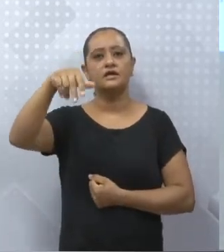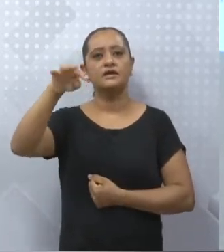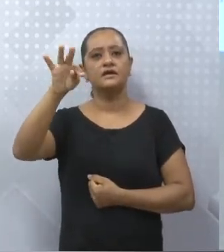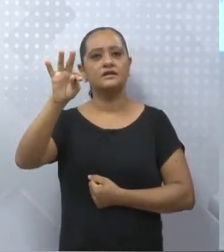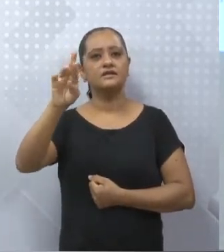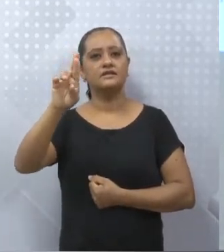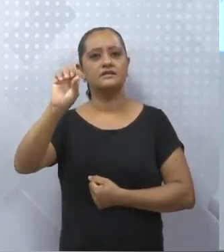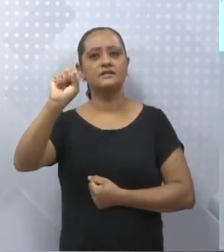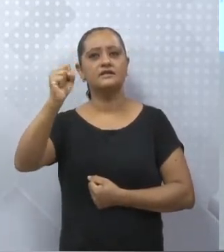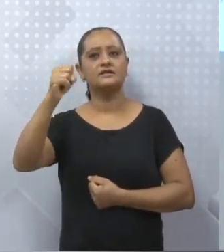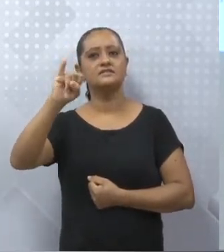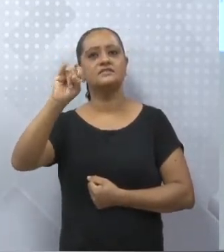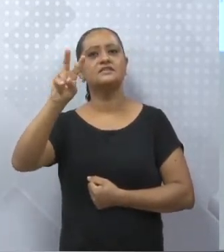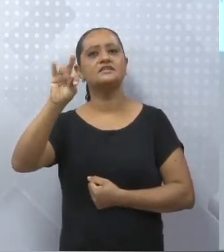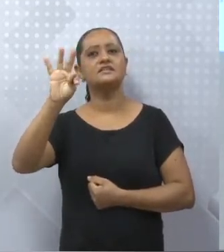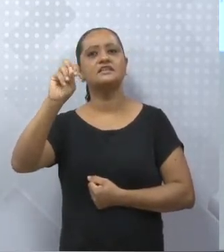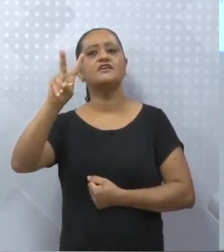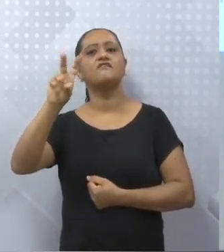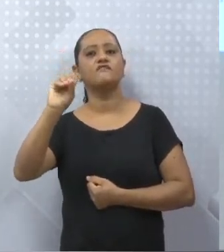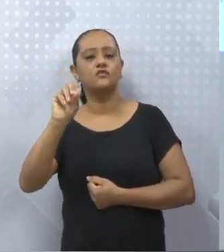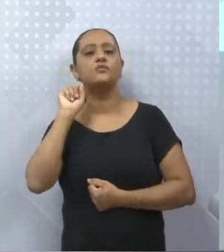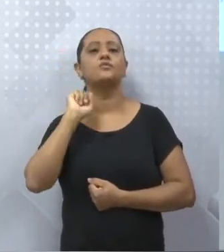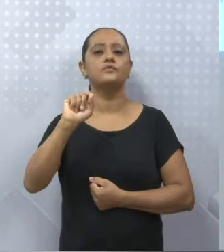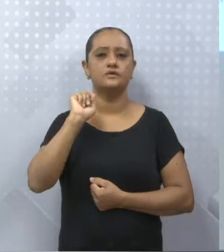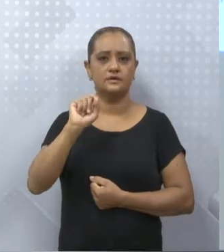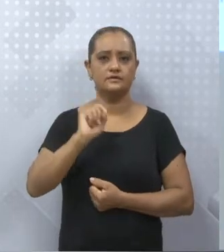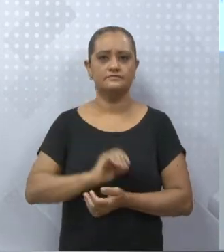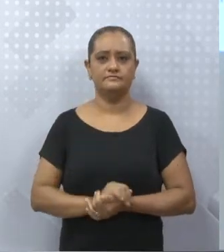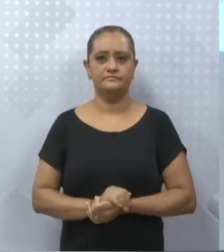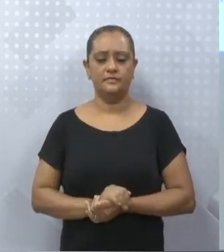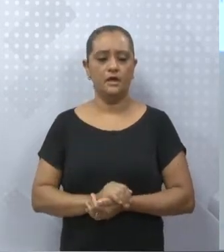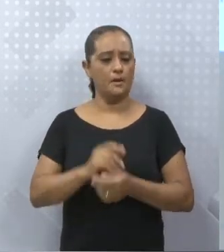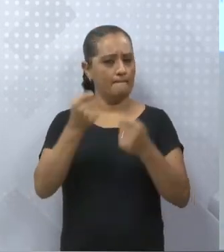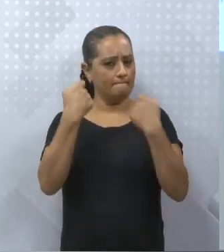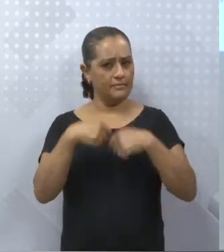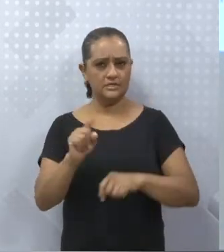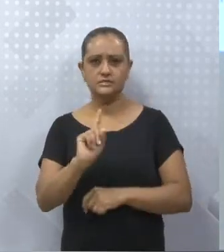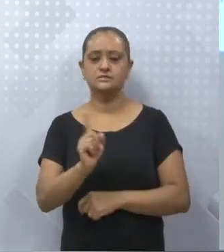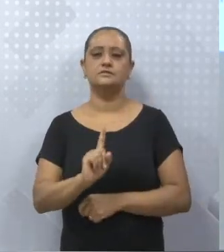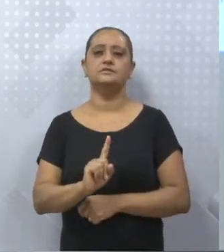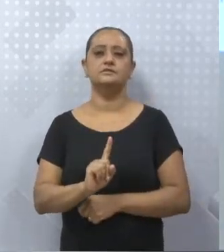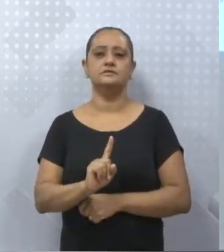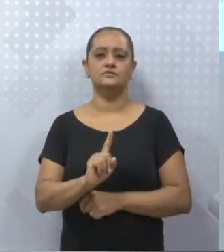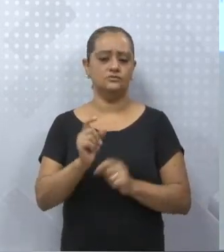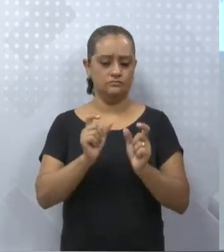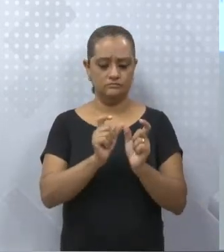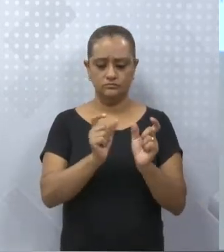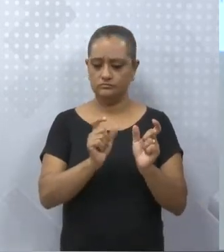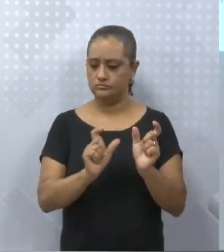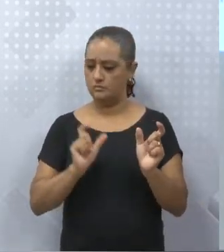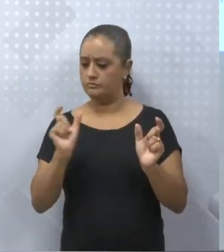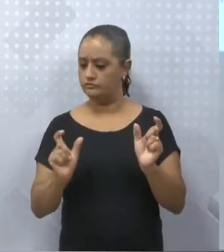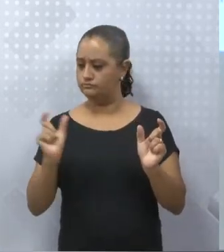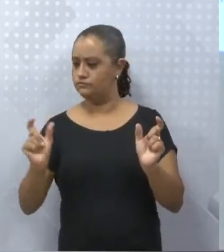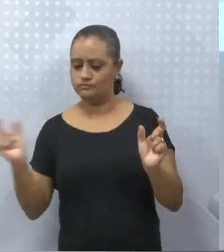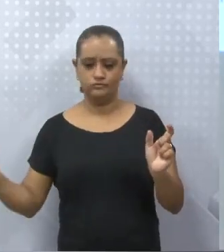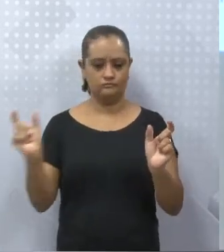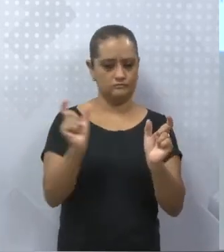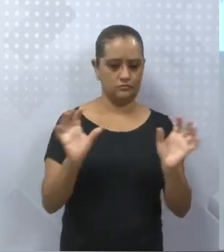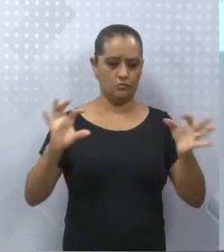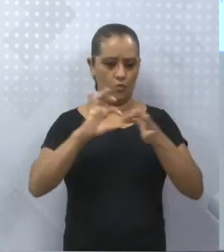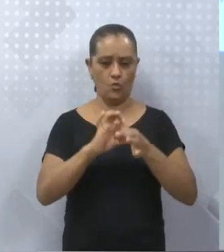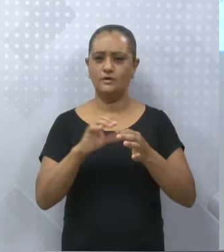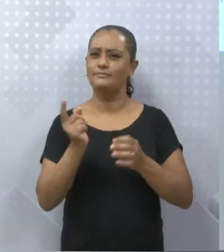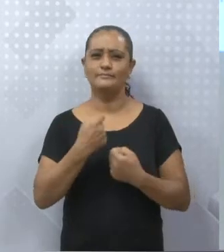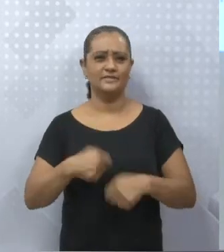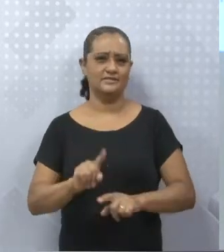já deu o contexto aí, é aquele que não precisa necessariamente de um complemento, mas ele pode vir acompanhado de